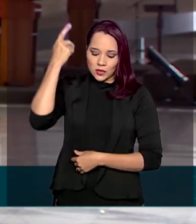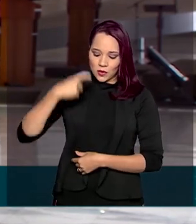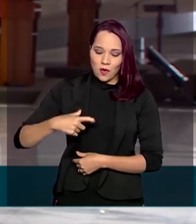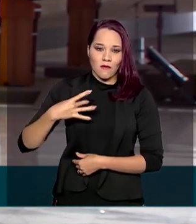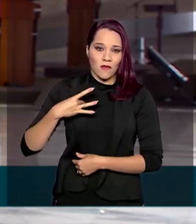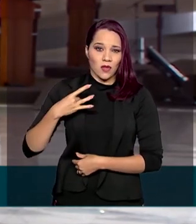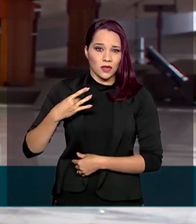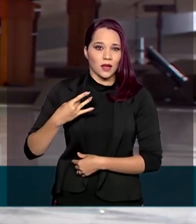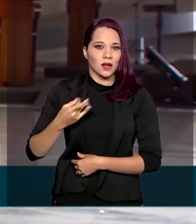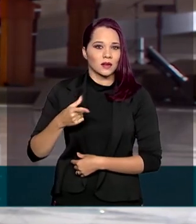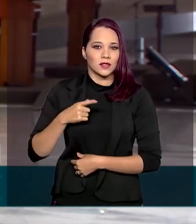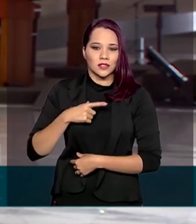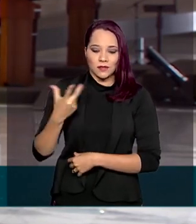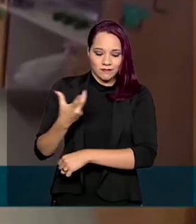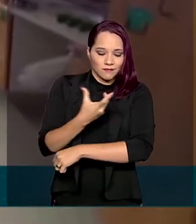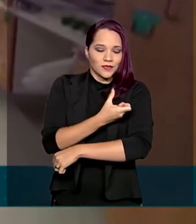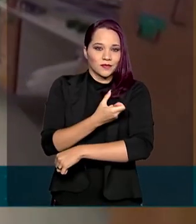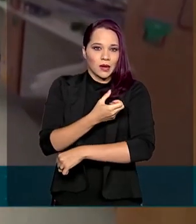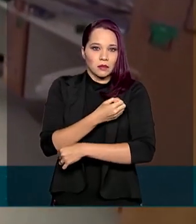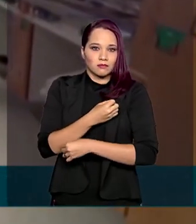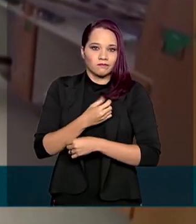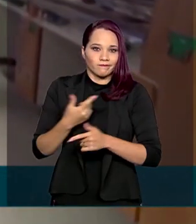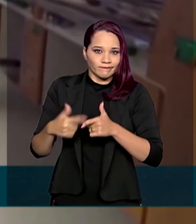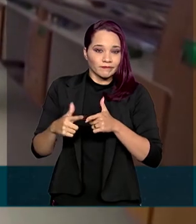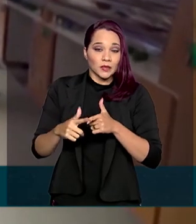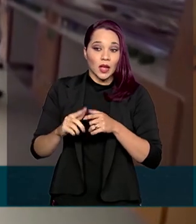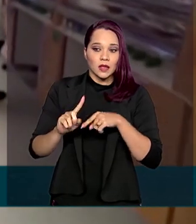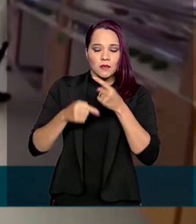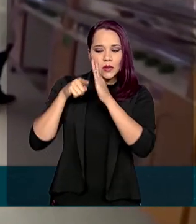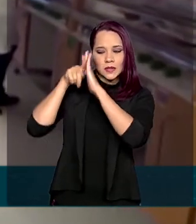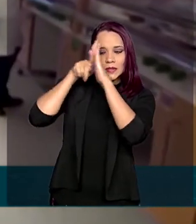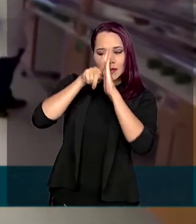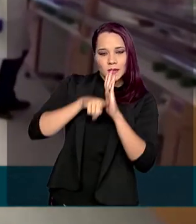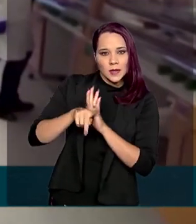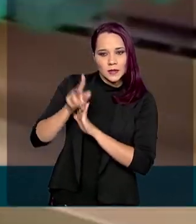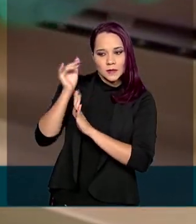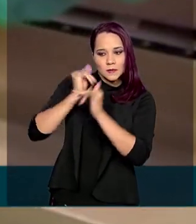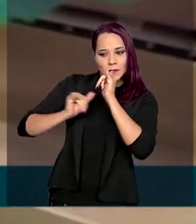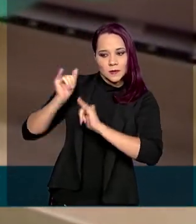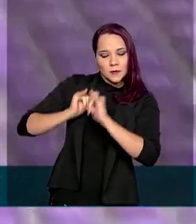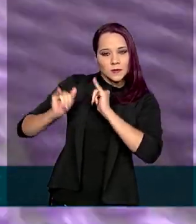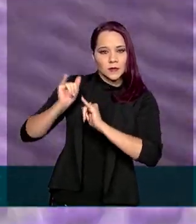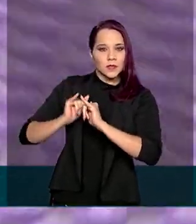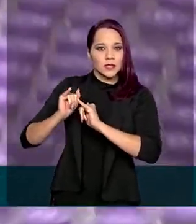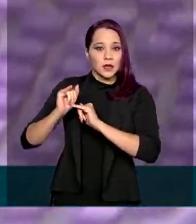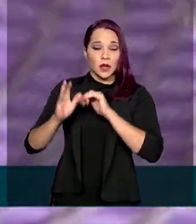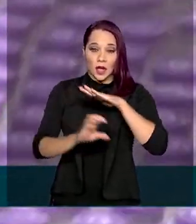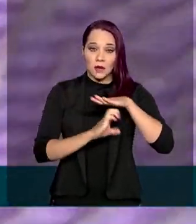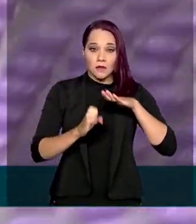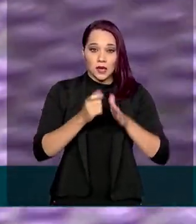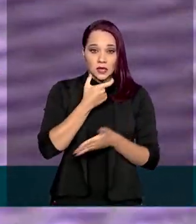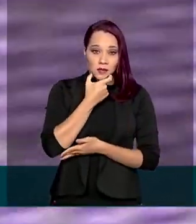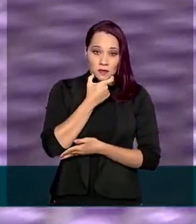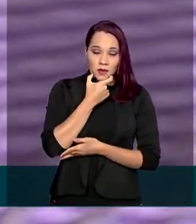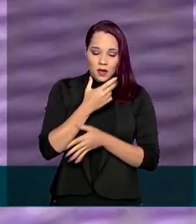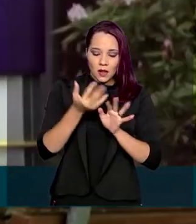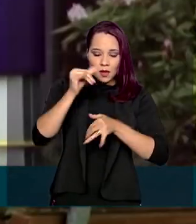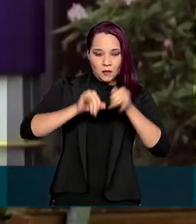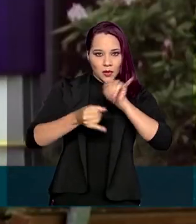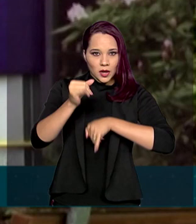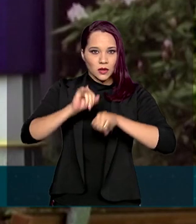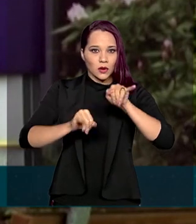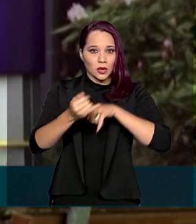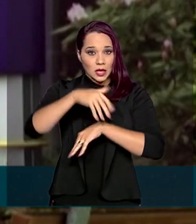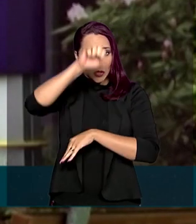que havia recebido as doses. Mas, depois de analisar os dados enviados pela empresa britânica e pelo laboratório